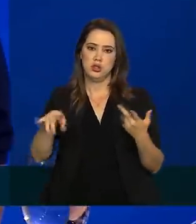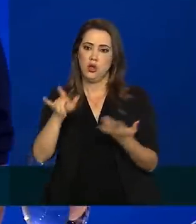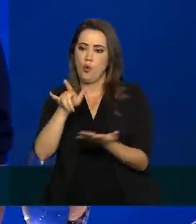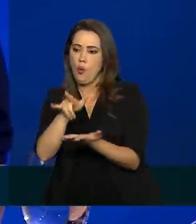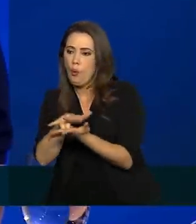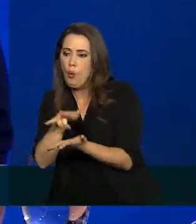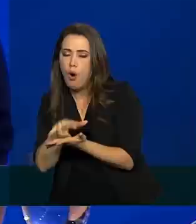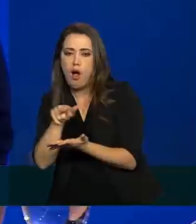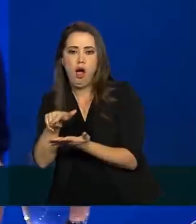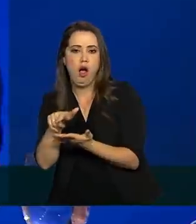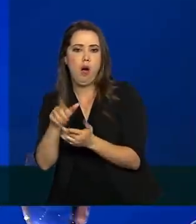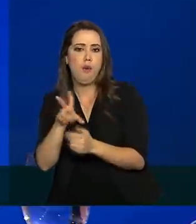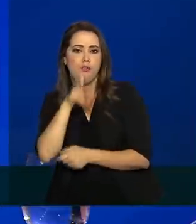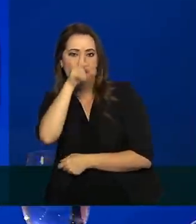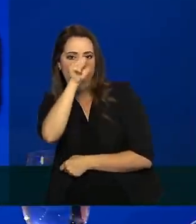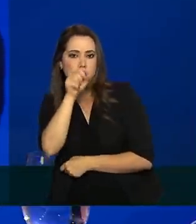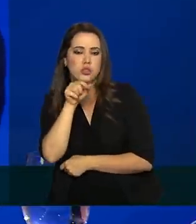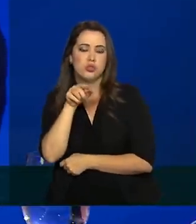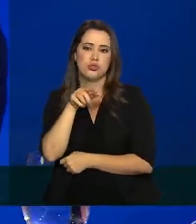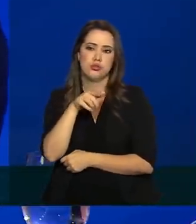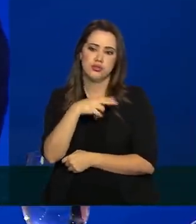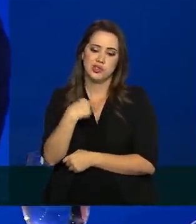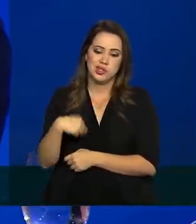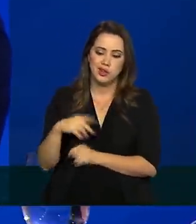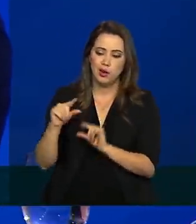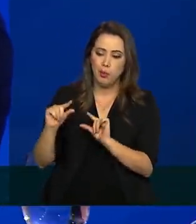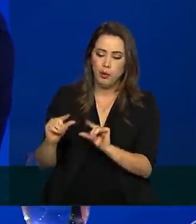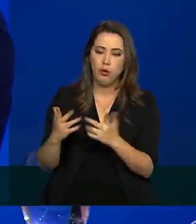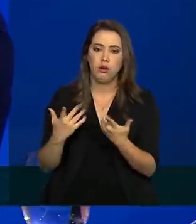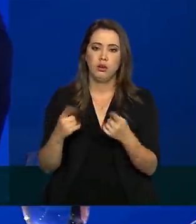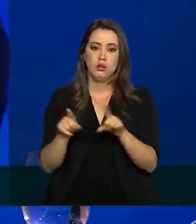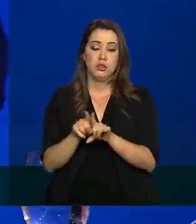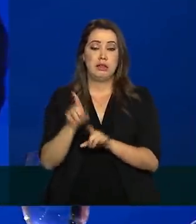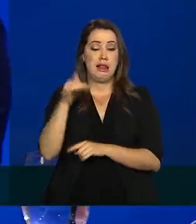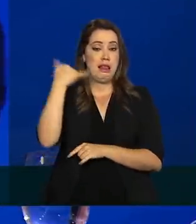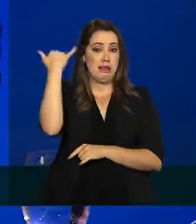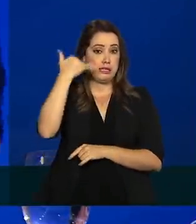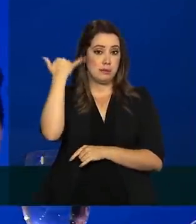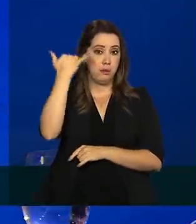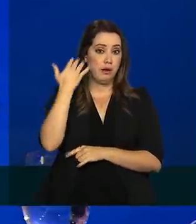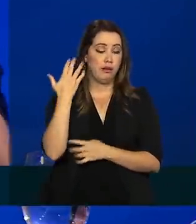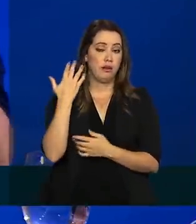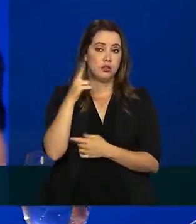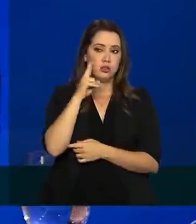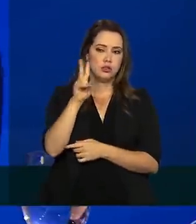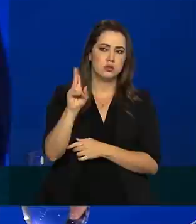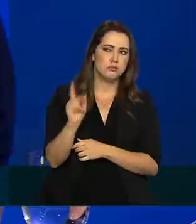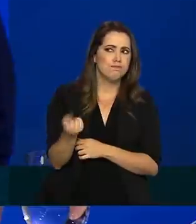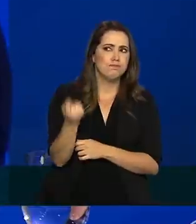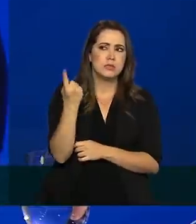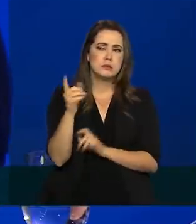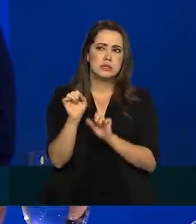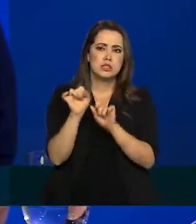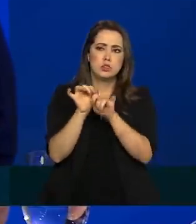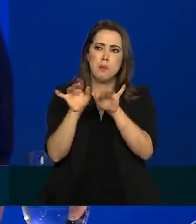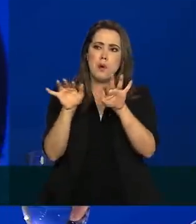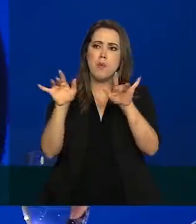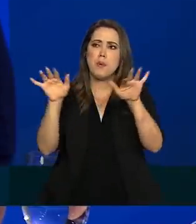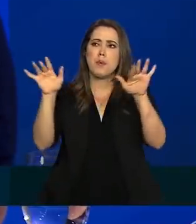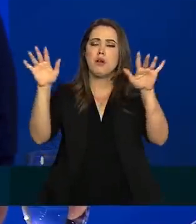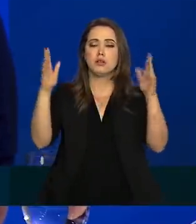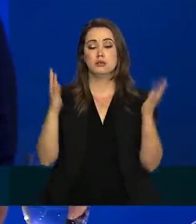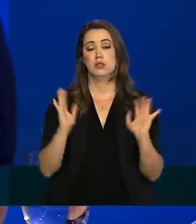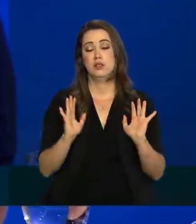forte que o restante da China. O caso da Espanha talvez seja o primeiro caso que foi um pouco mais espalhado por todo o